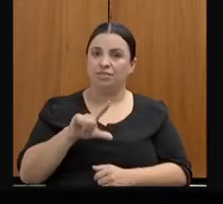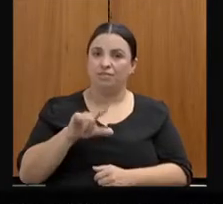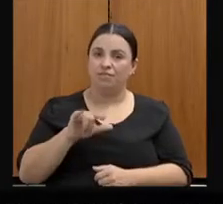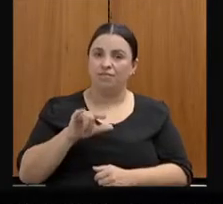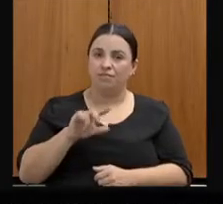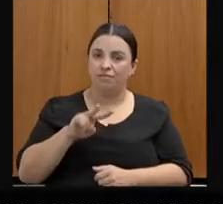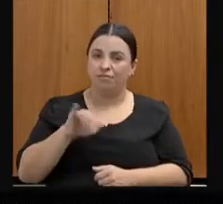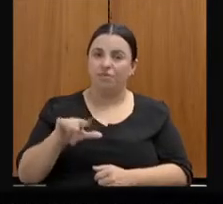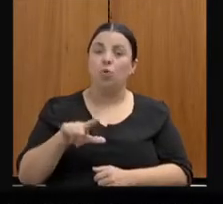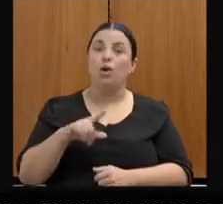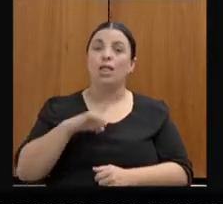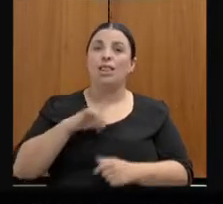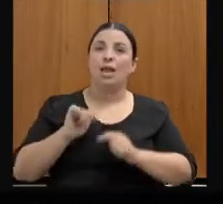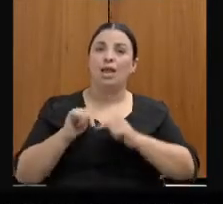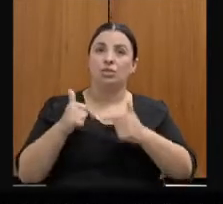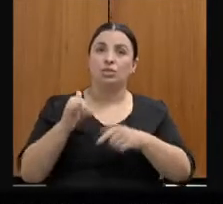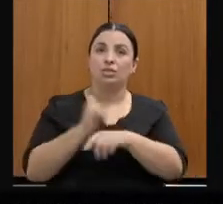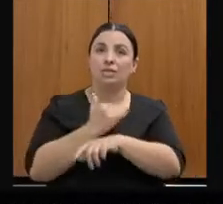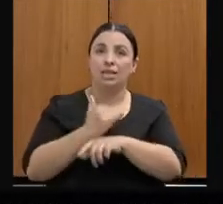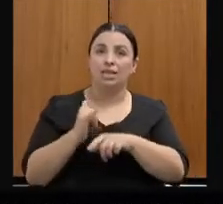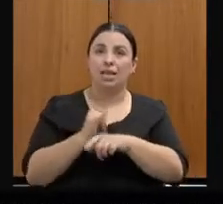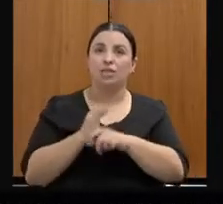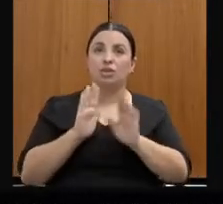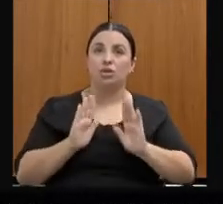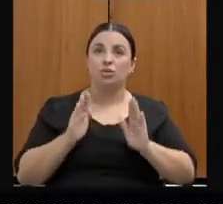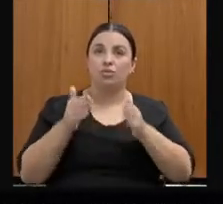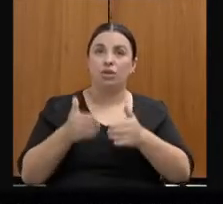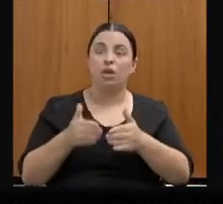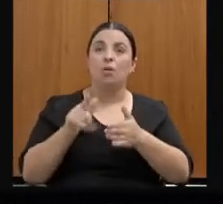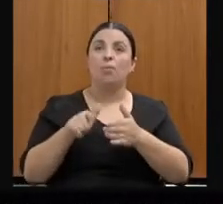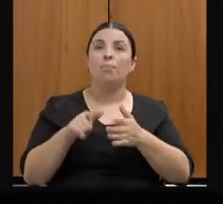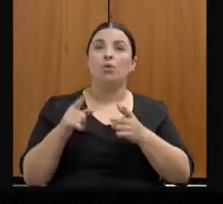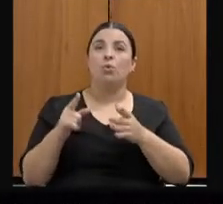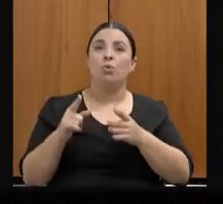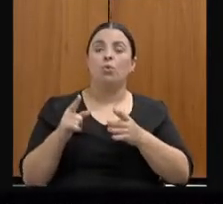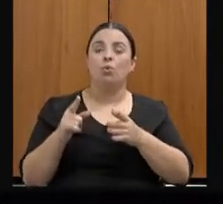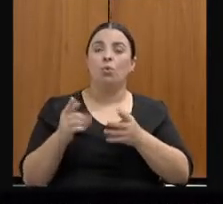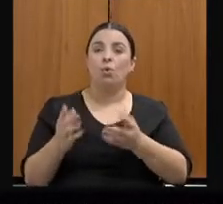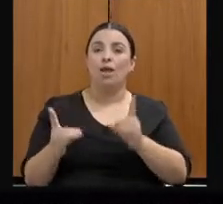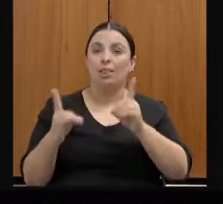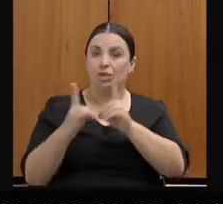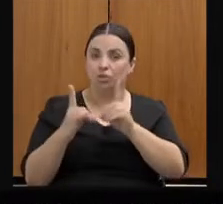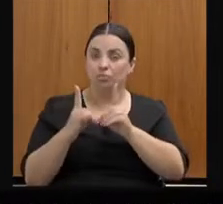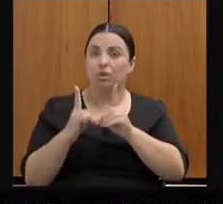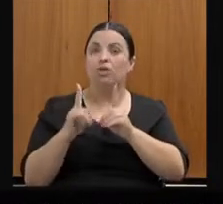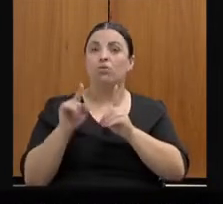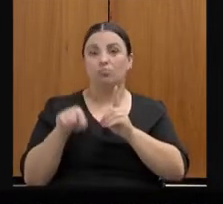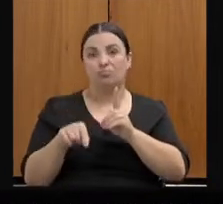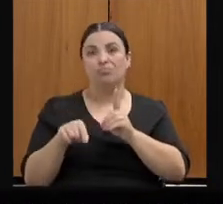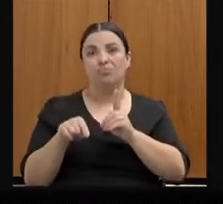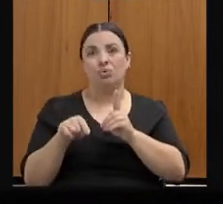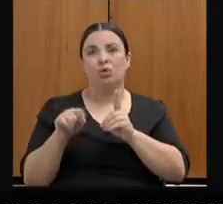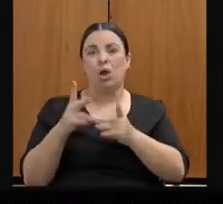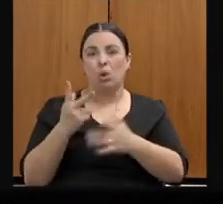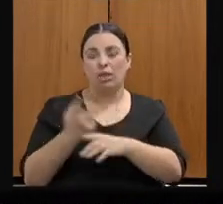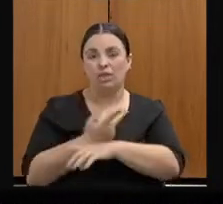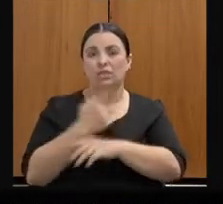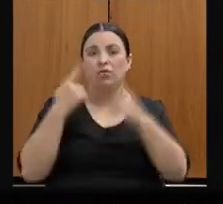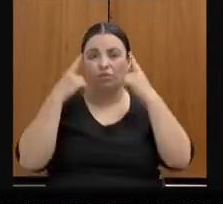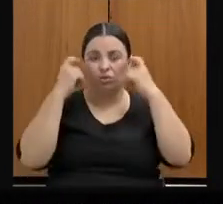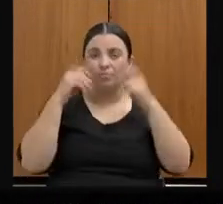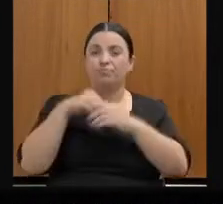que são direcionadas, voltadas para o atendimento à violência doméstica. Como eu mencionei, o projeto Dialogar